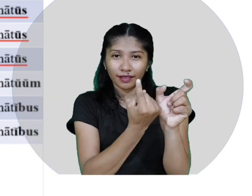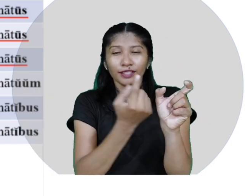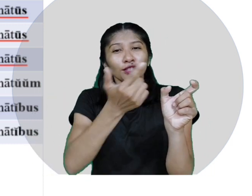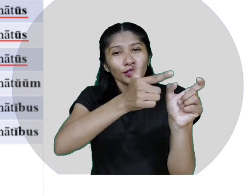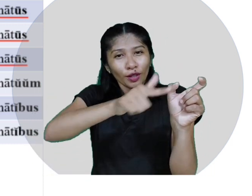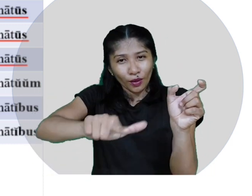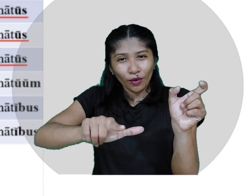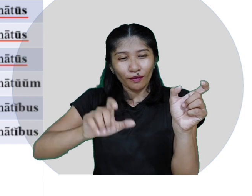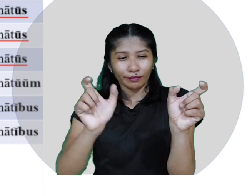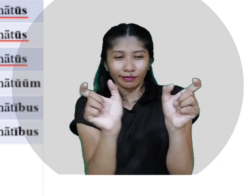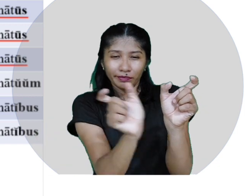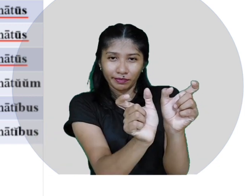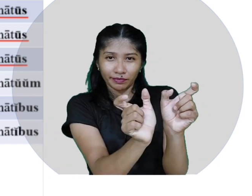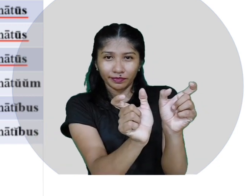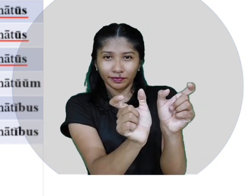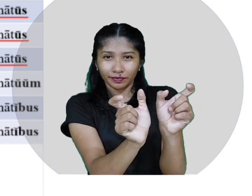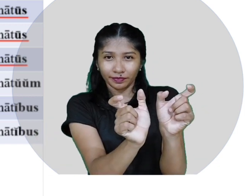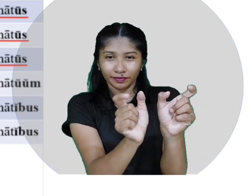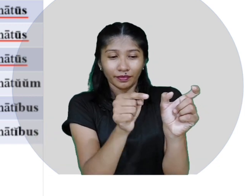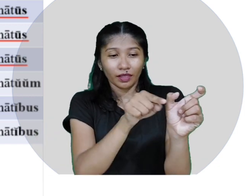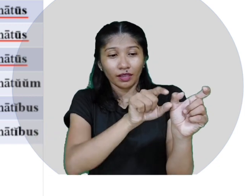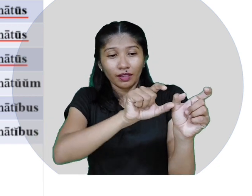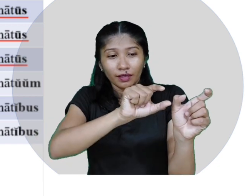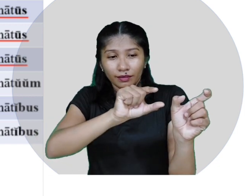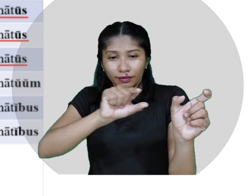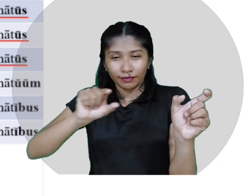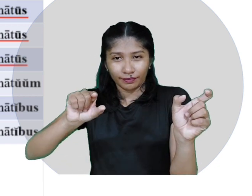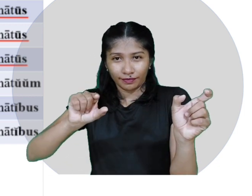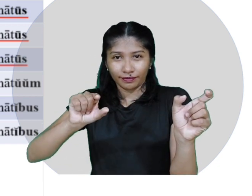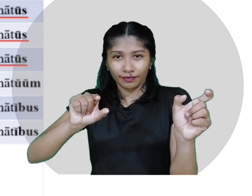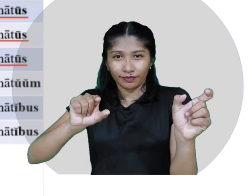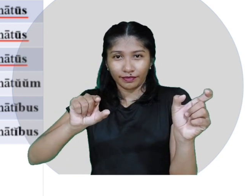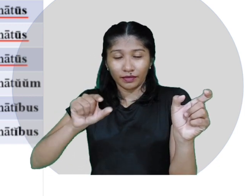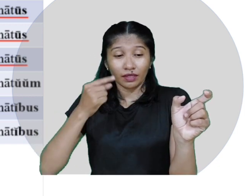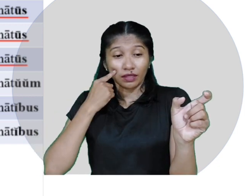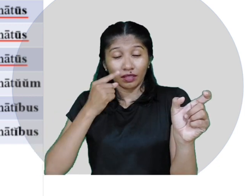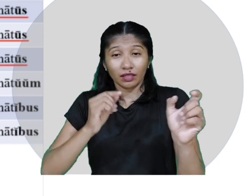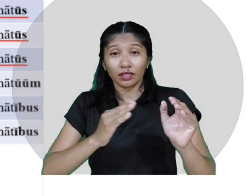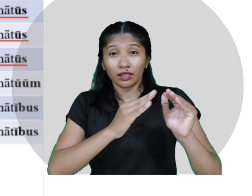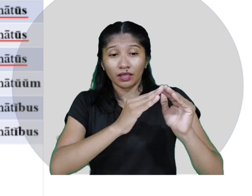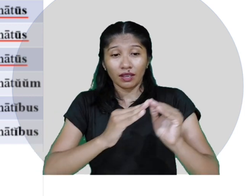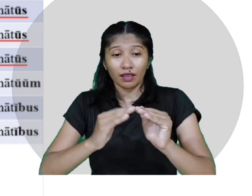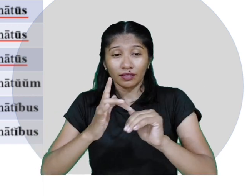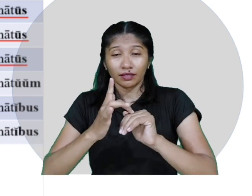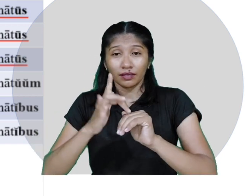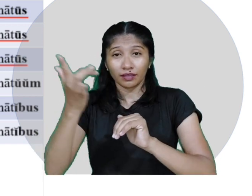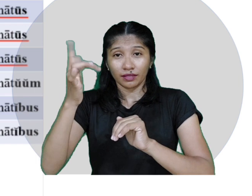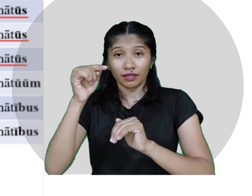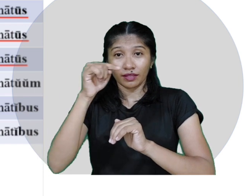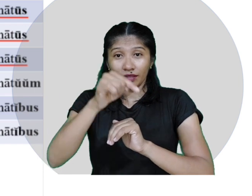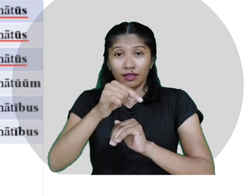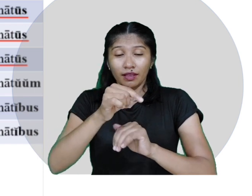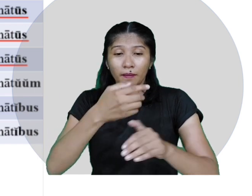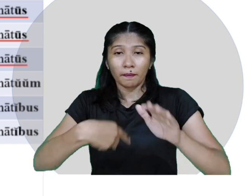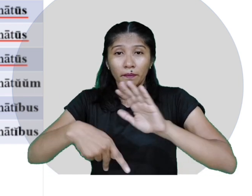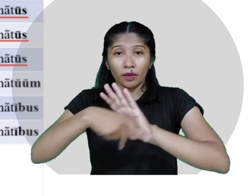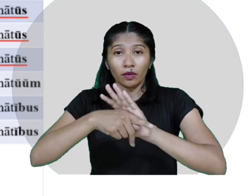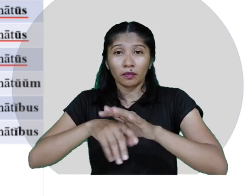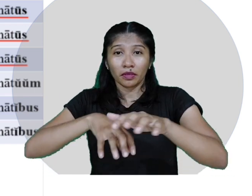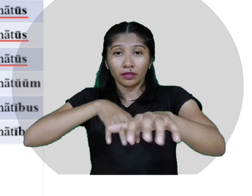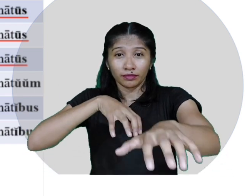Aureadomus senatus, a casa dourada do senado. Aqui nós temos, então, singular.